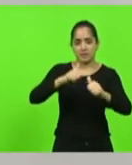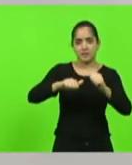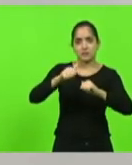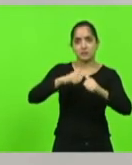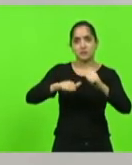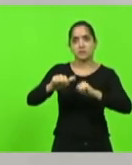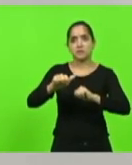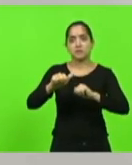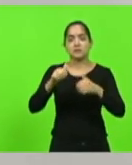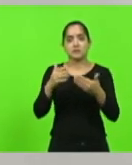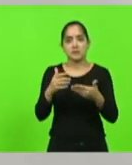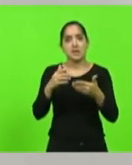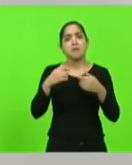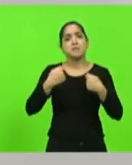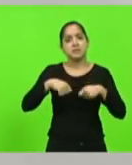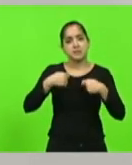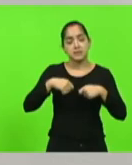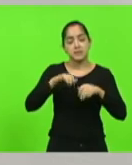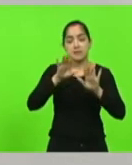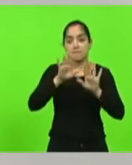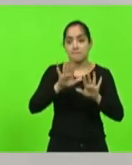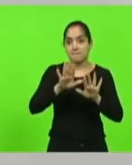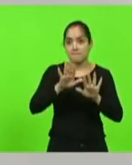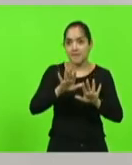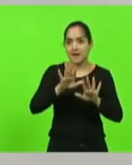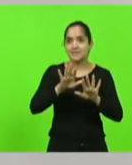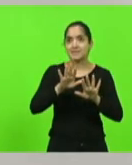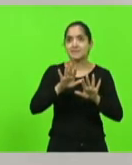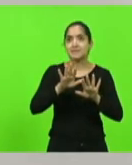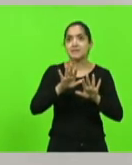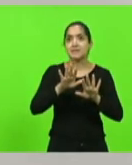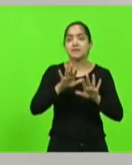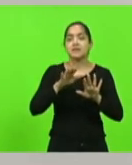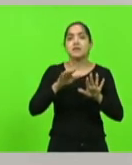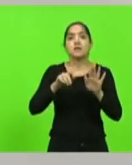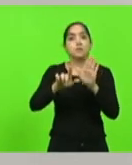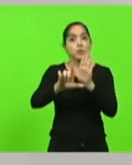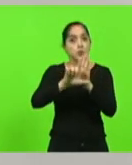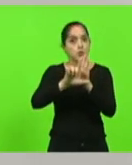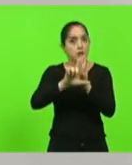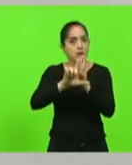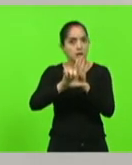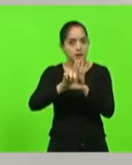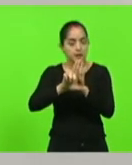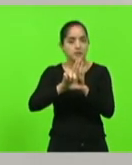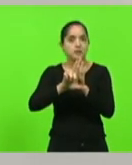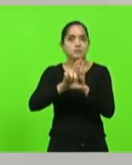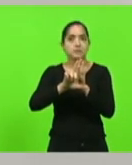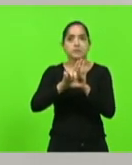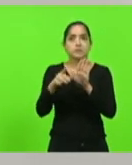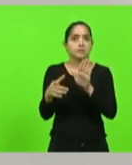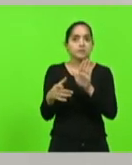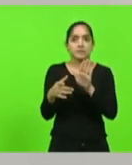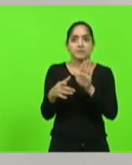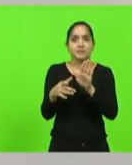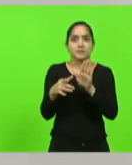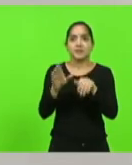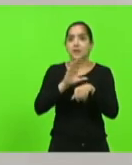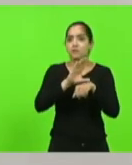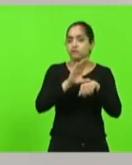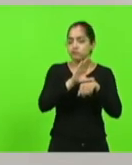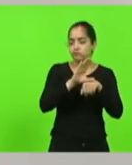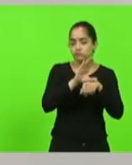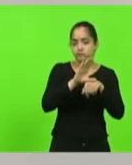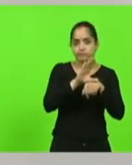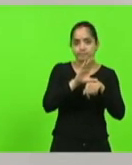obviamente, elas têm que acontecer, mas elas têm que ser reguladas por lei ordinária e não por não serem constitucionalizadas,